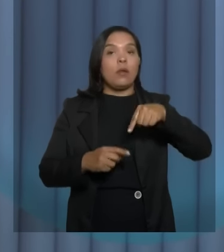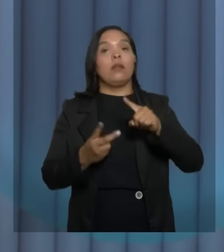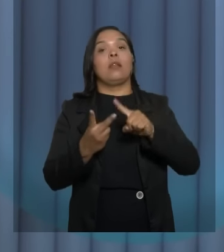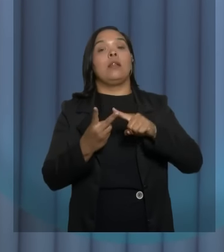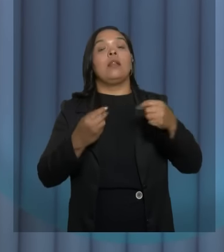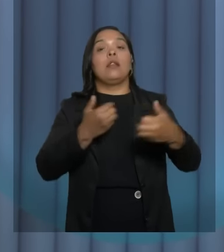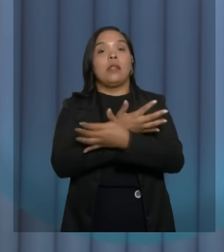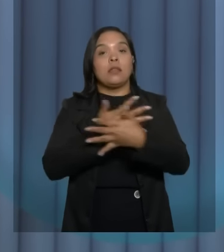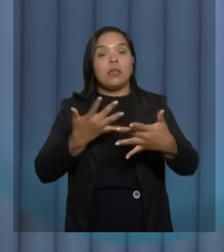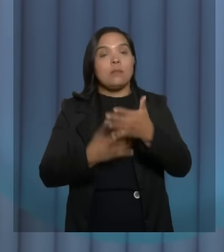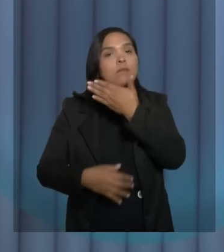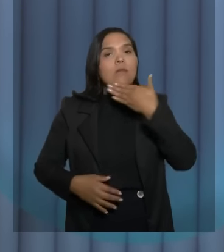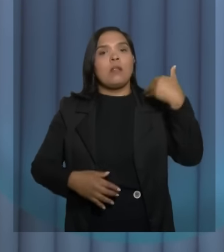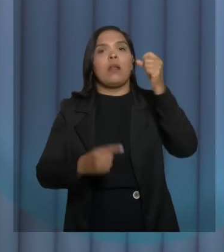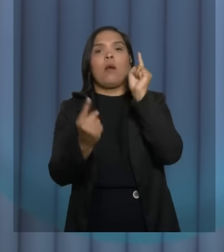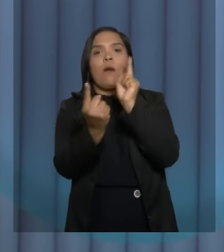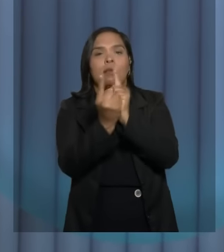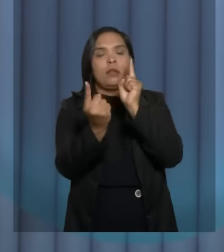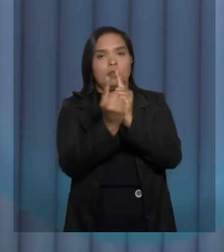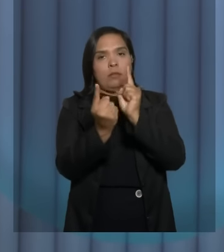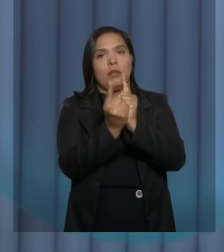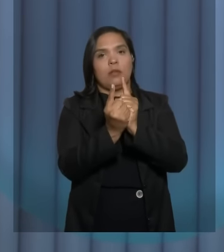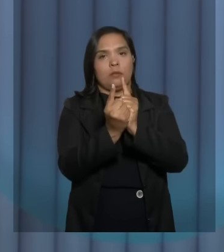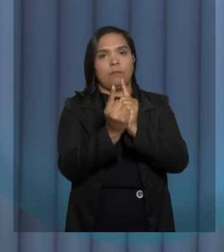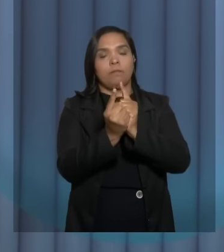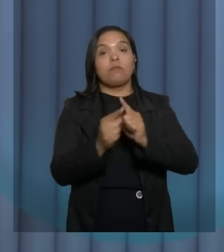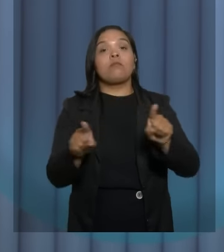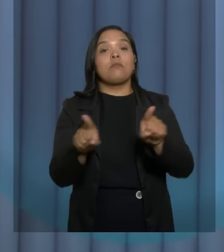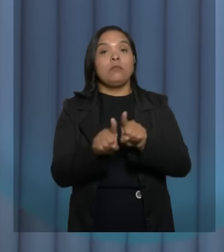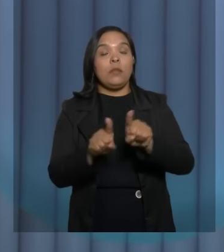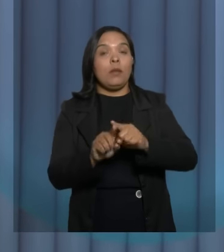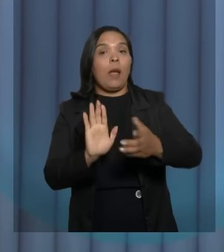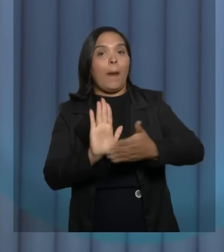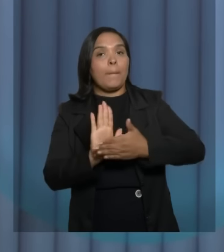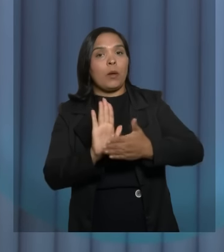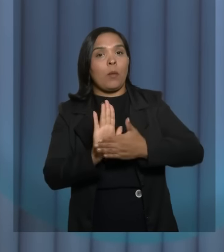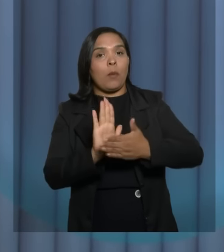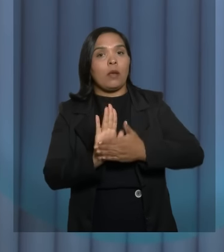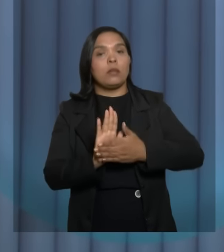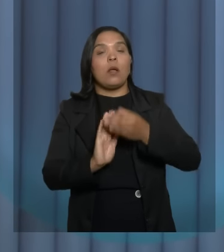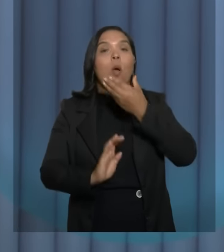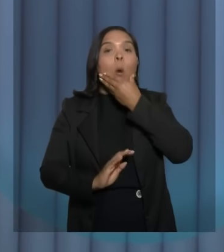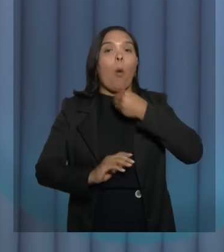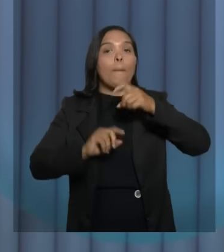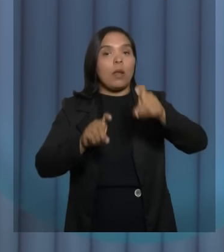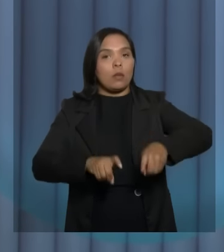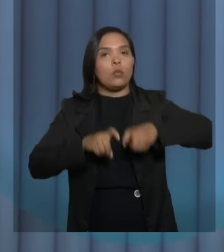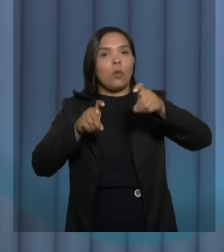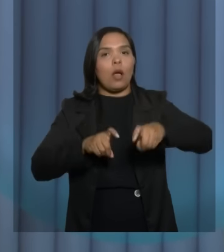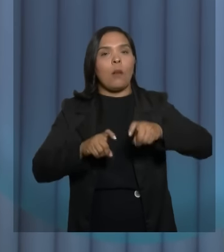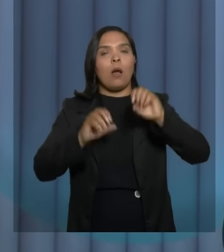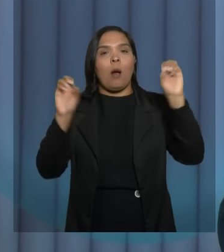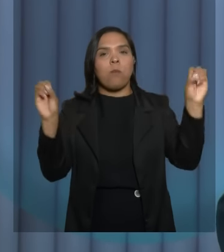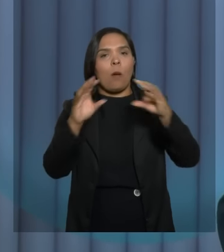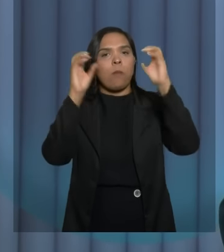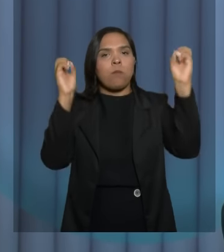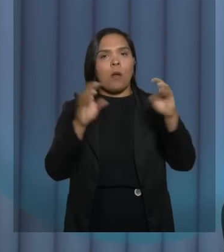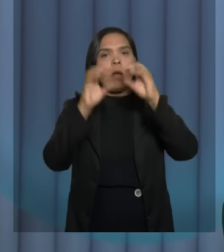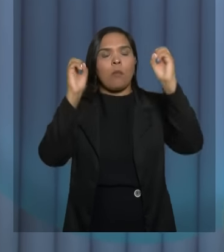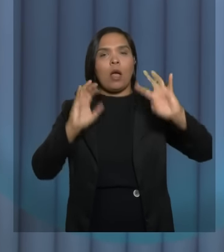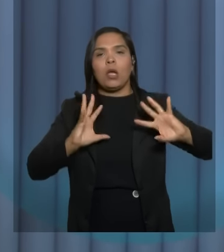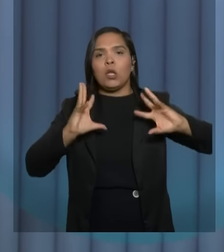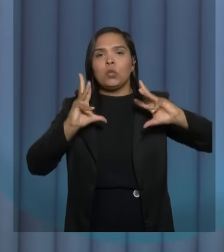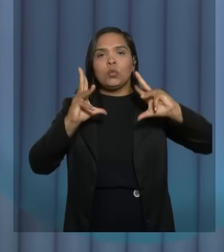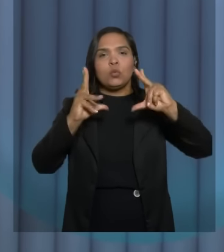atendimento das pessoas. A gente está com proposta também, Lúcia, para poder colocar para o homem do campo ambulâncias em todos os